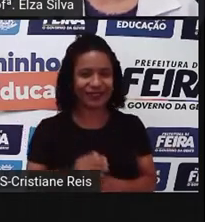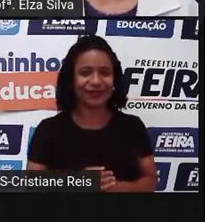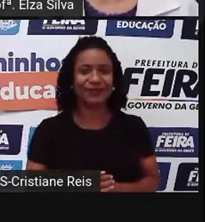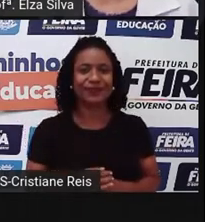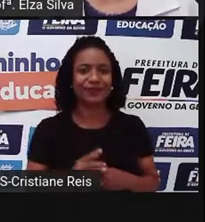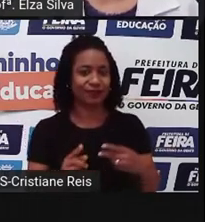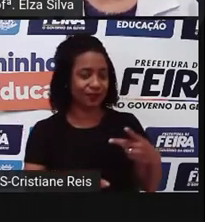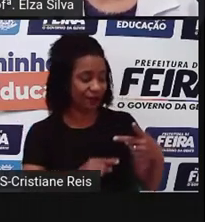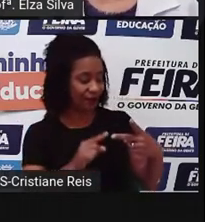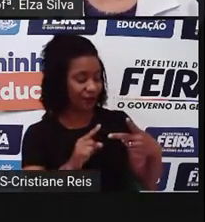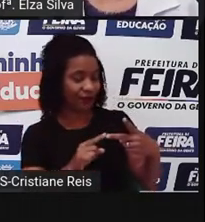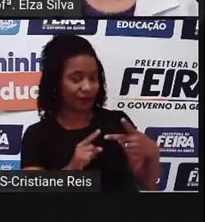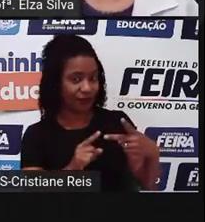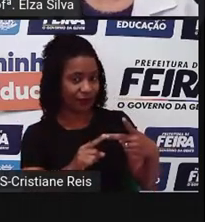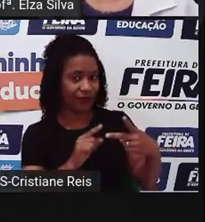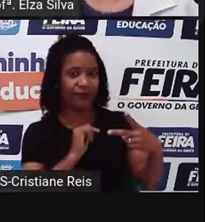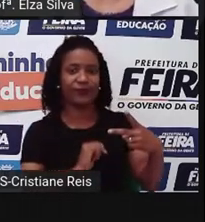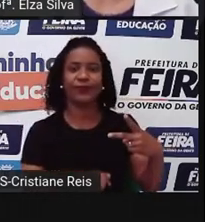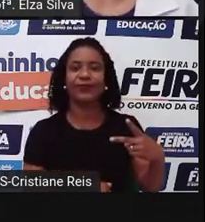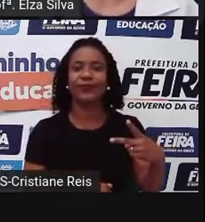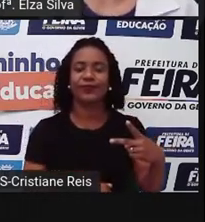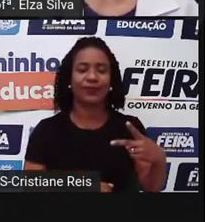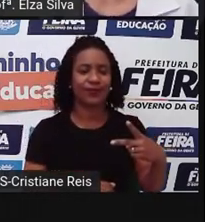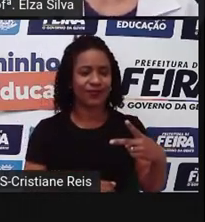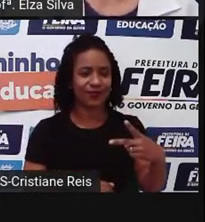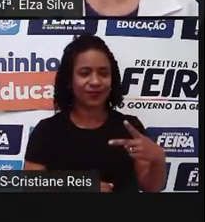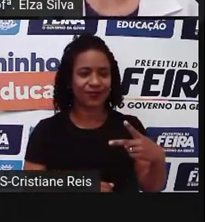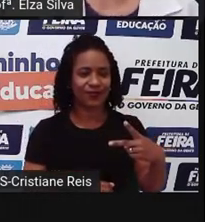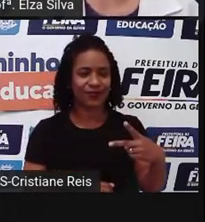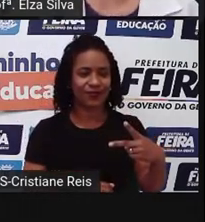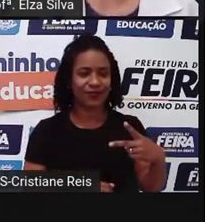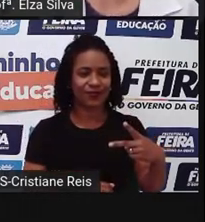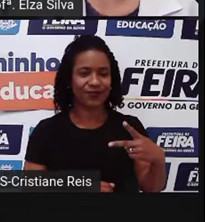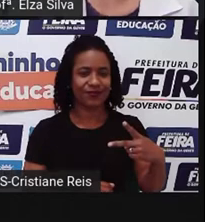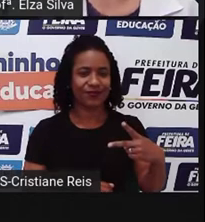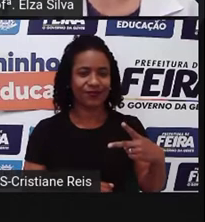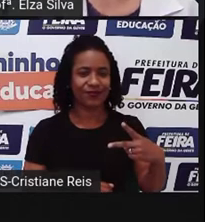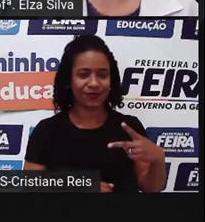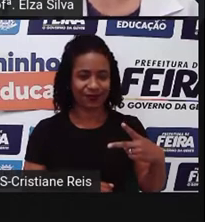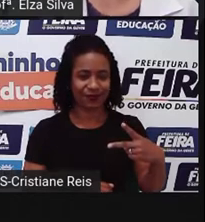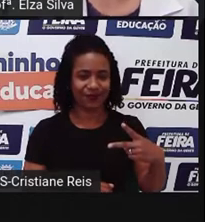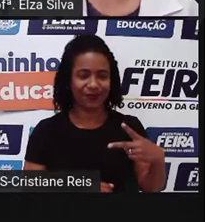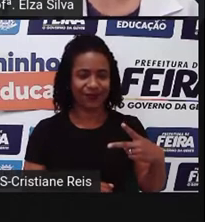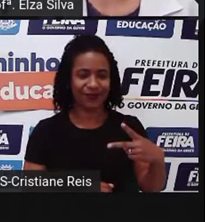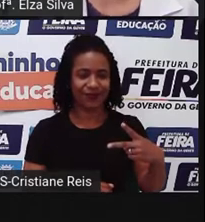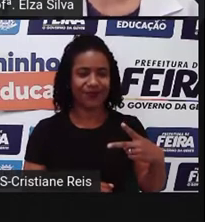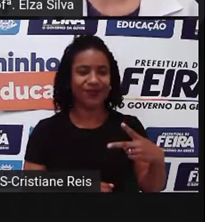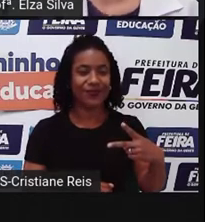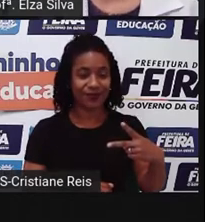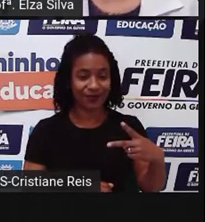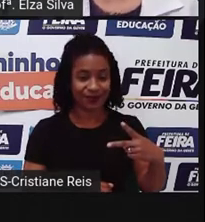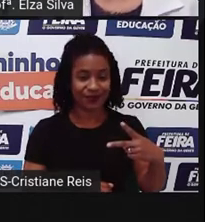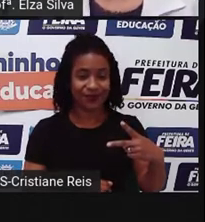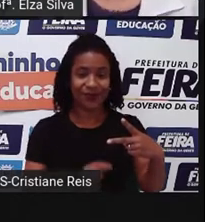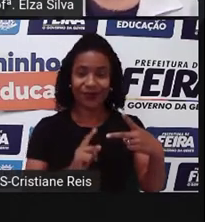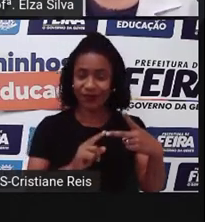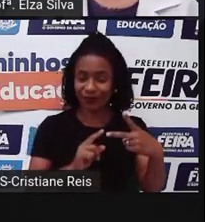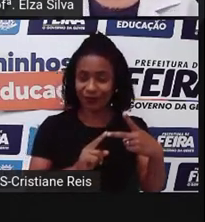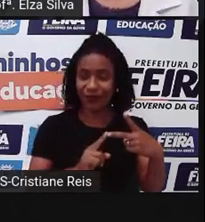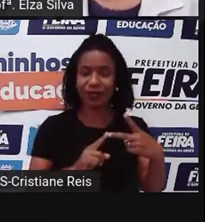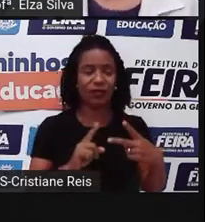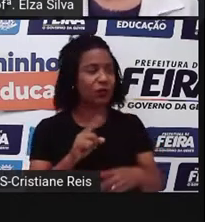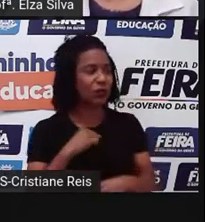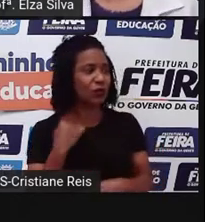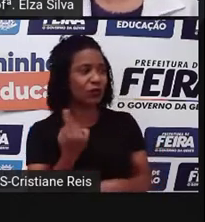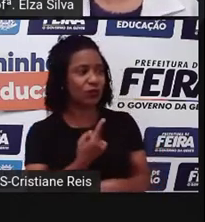two. How do you give commands, instructions and orders in English? Então, como é que a